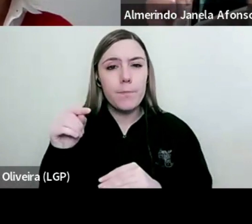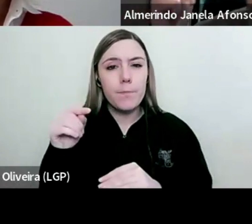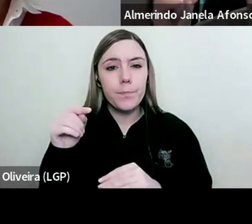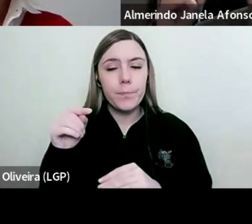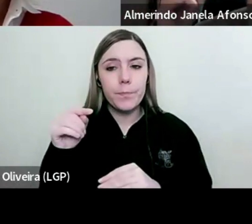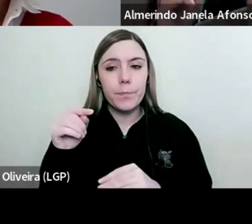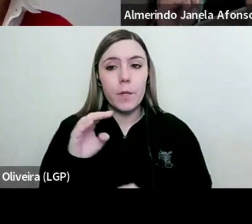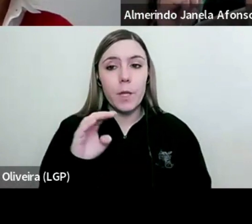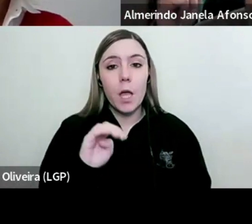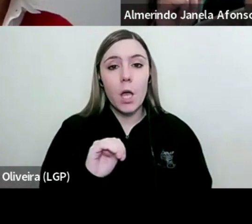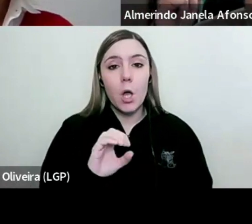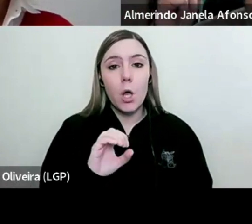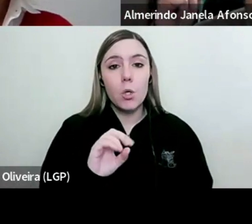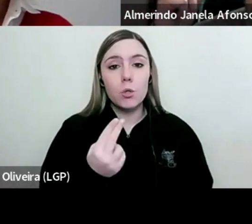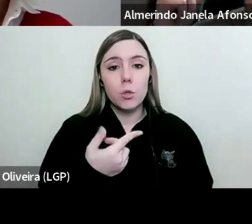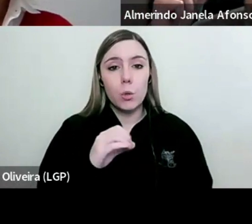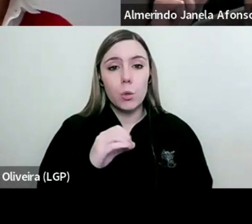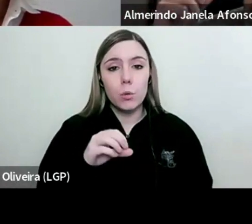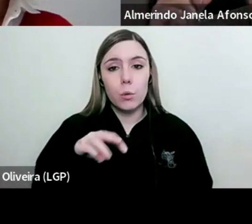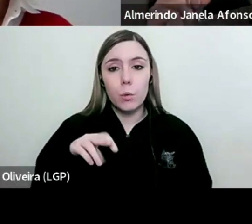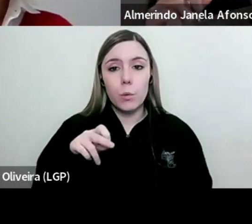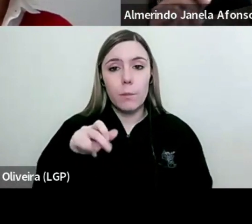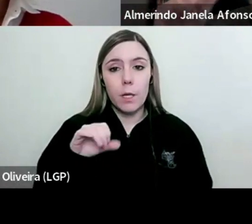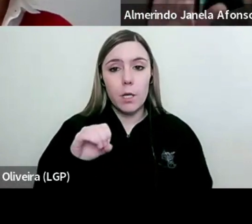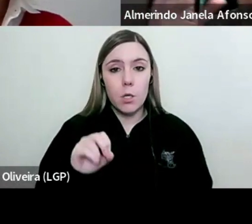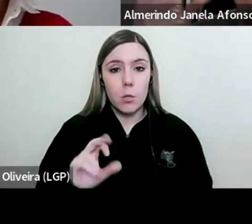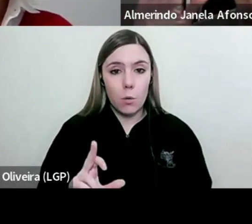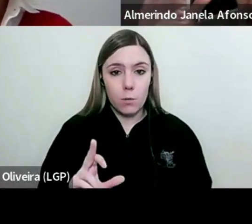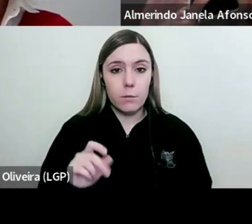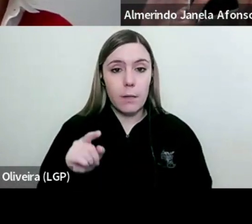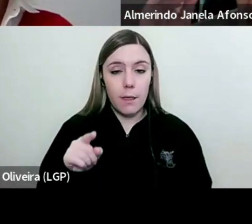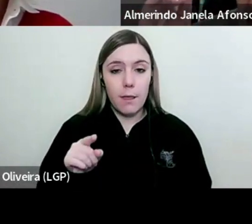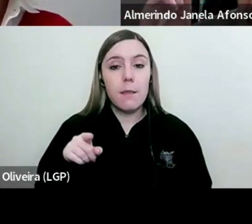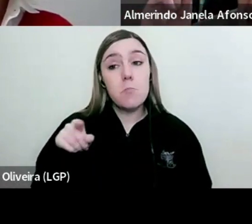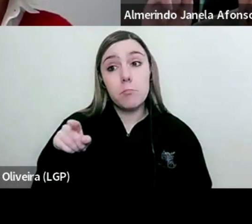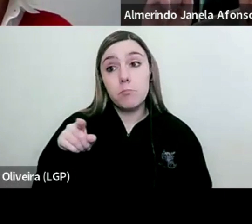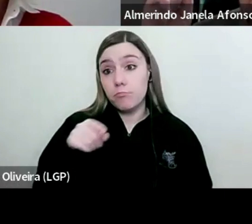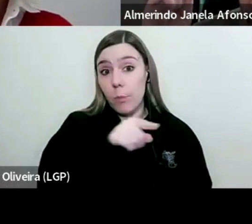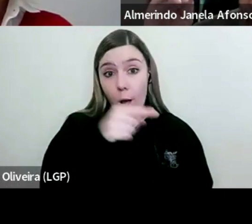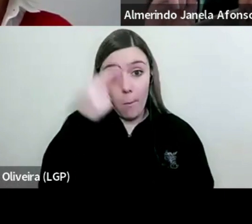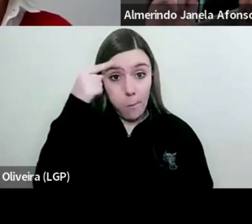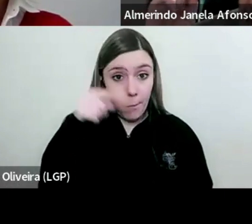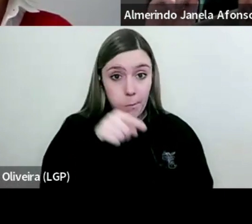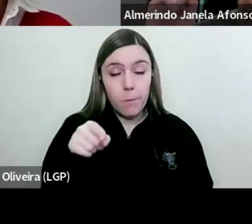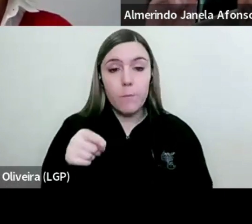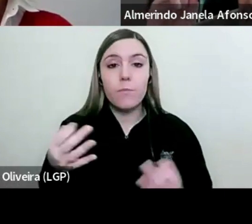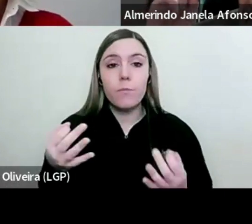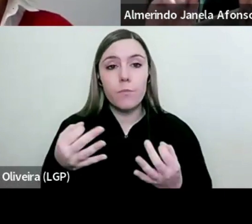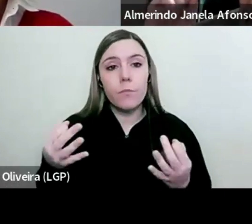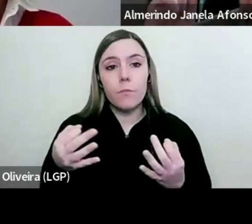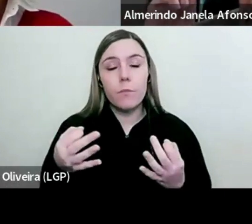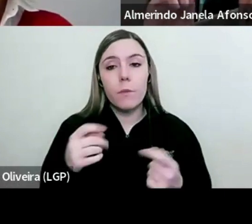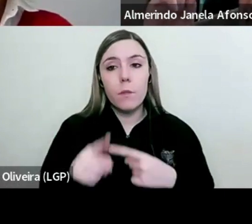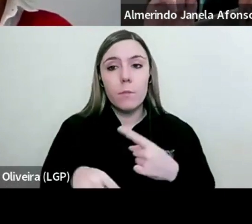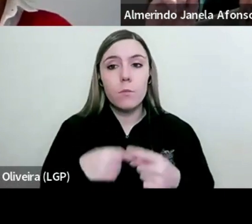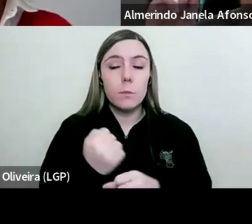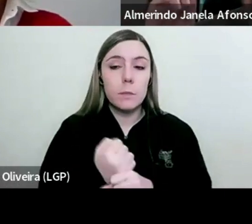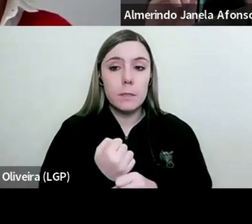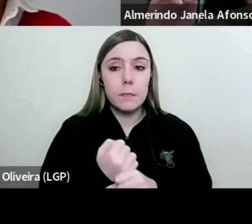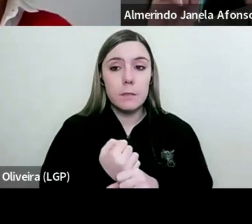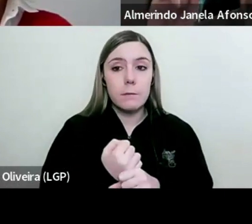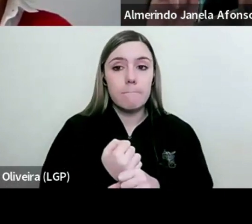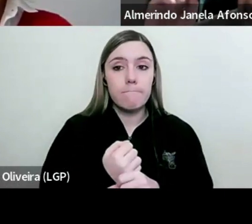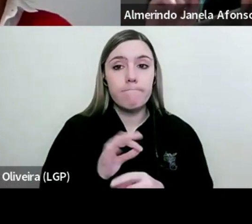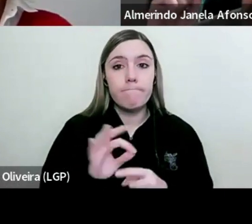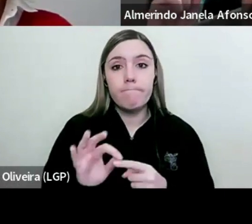Souto de Maior Cardia e ele, como sabem, acabou com o serviço específico que foi